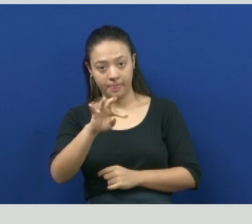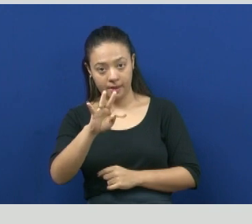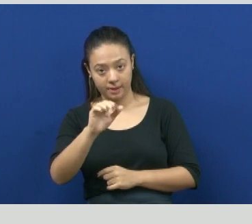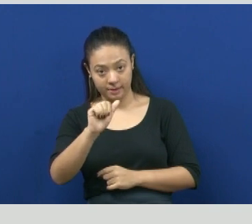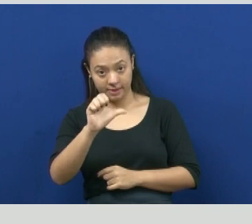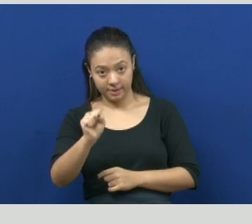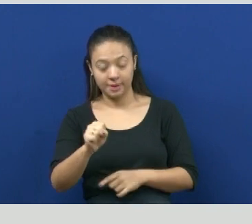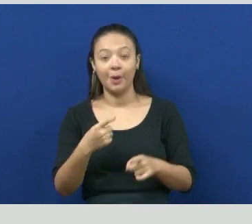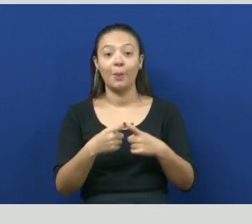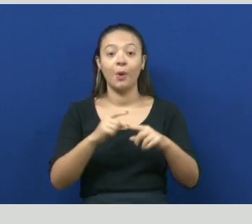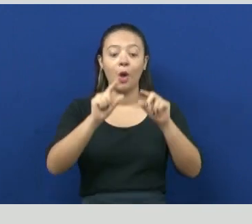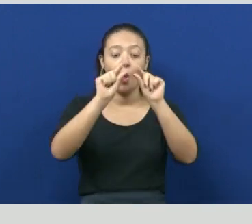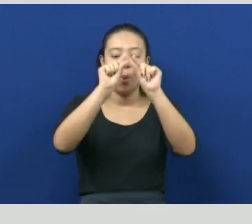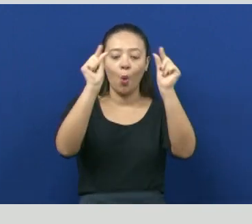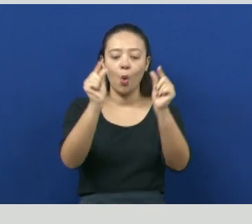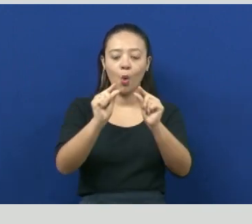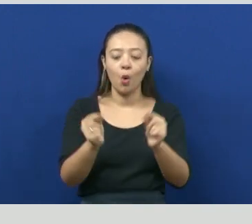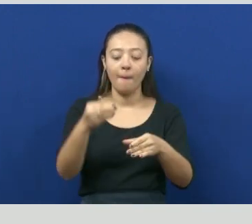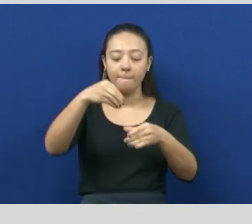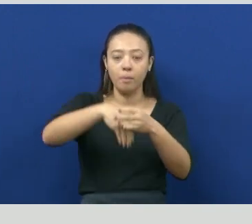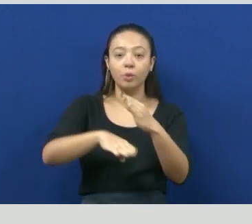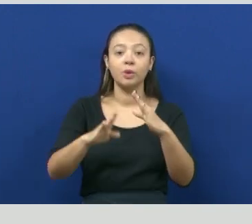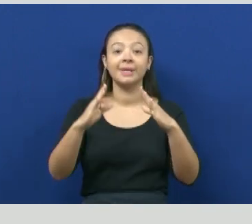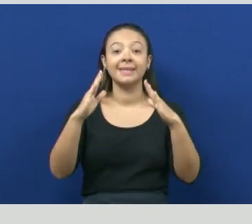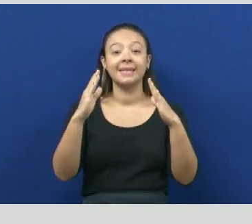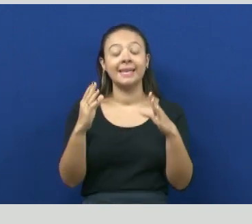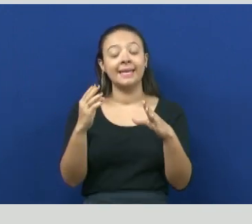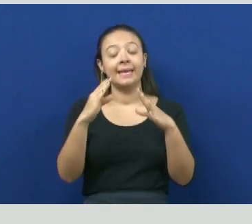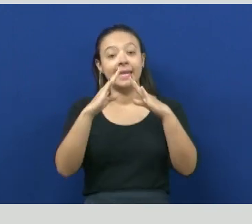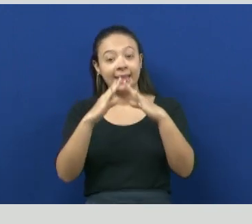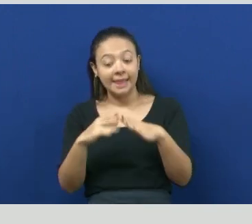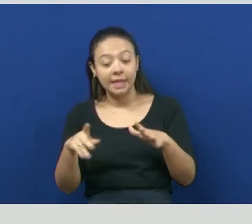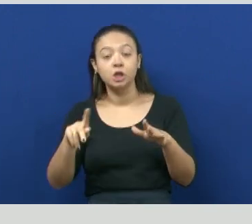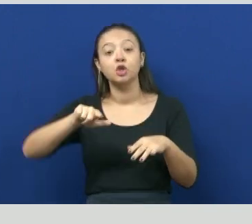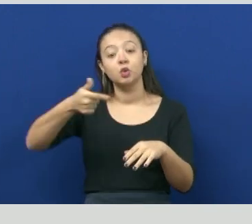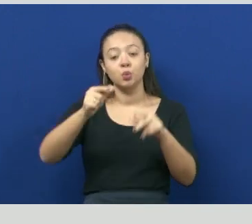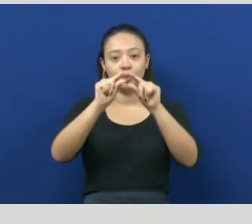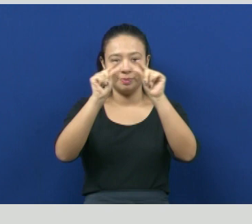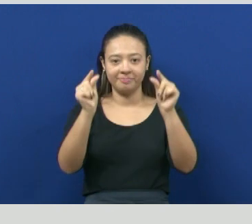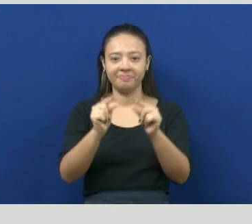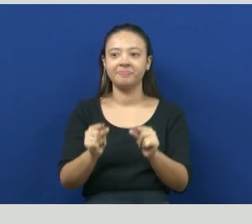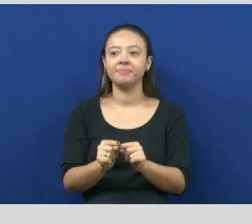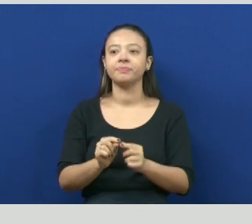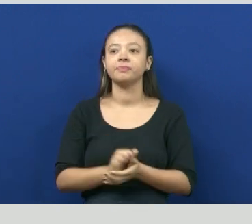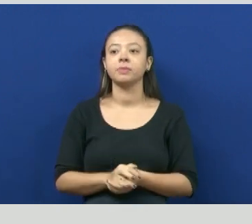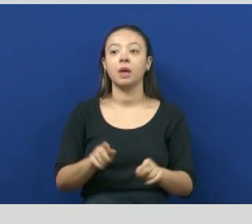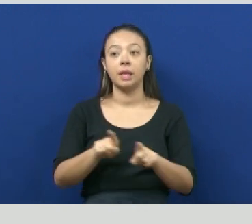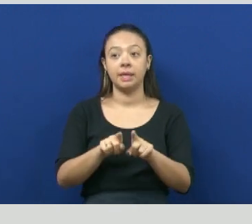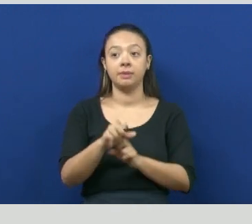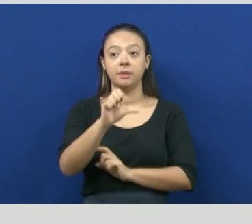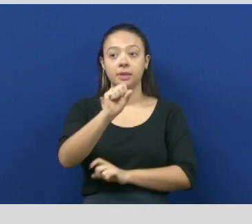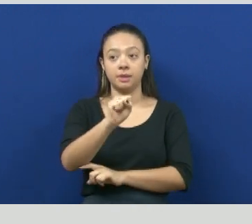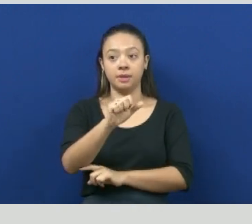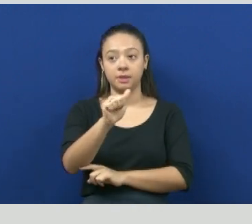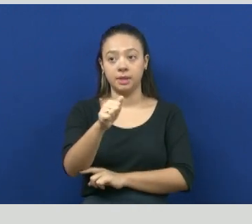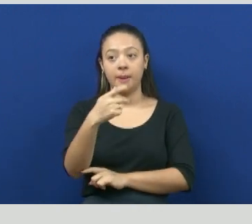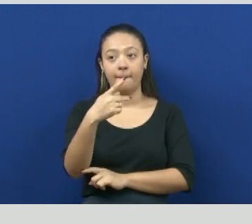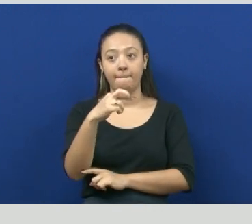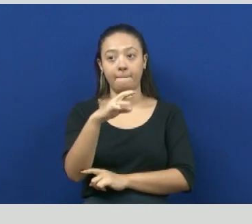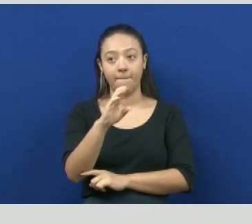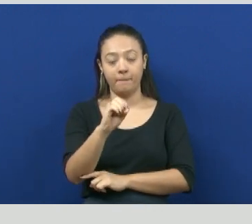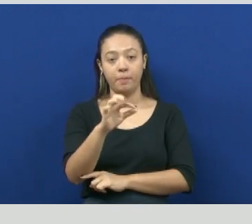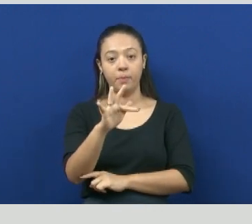decompõem matéria orgânica. E são simbióticos, porque realizam